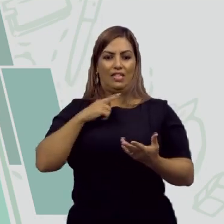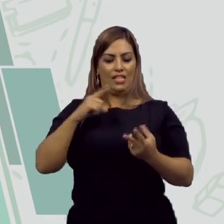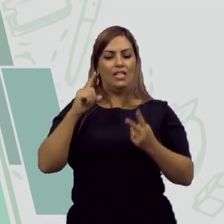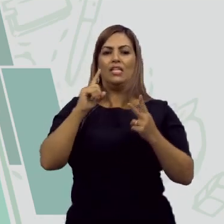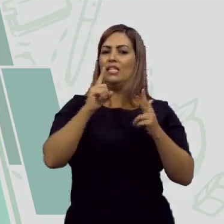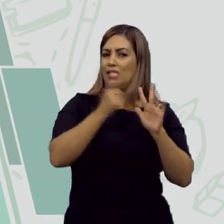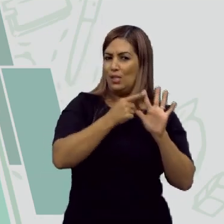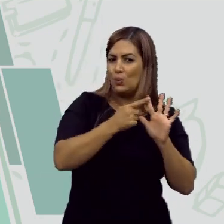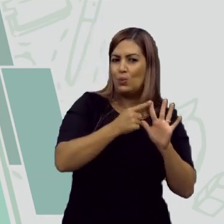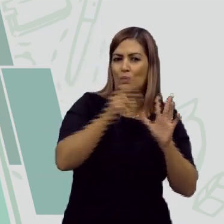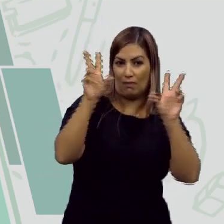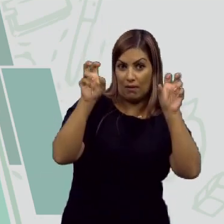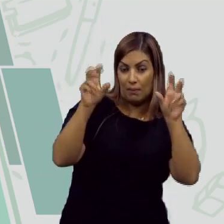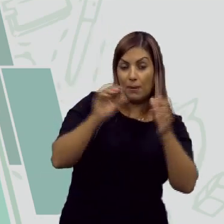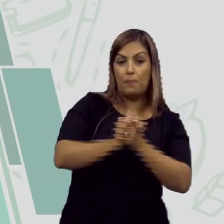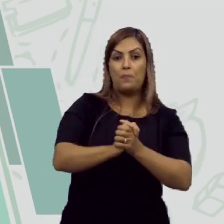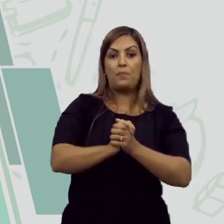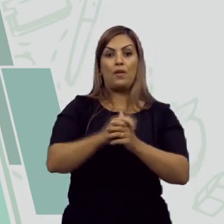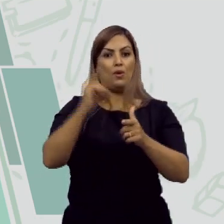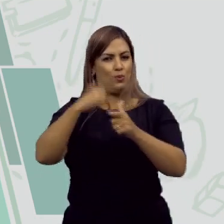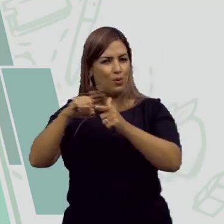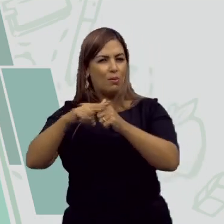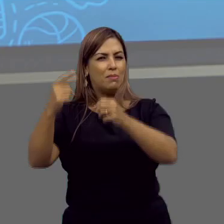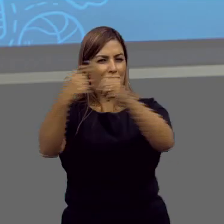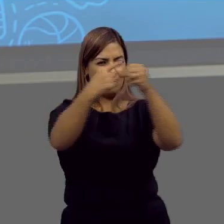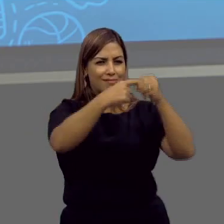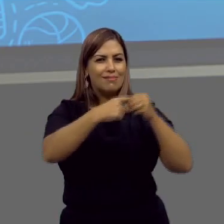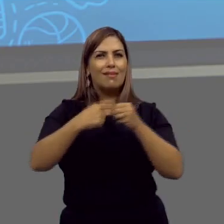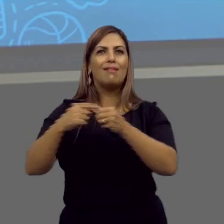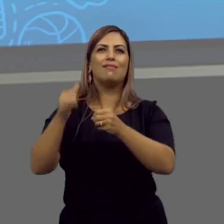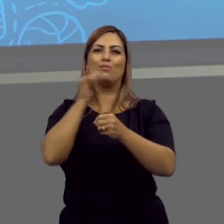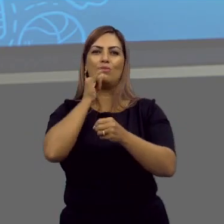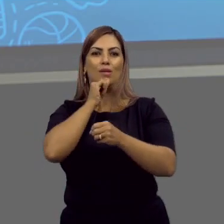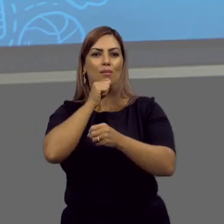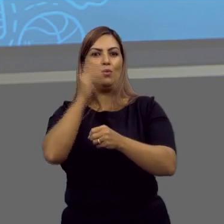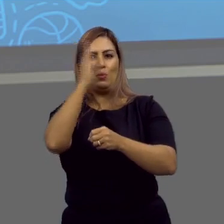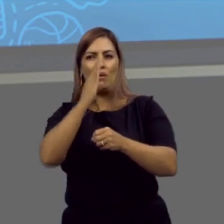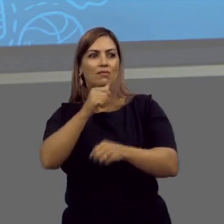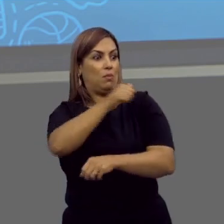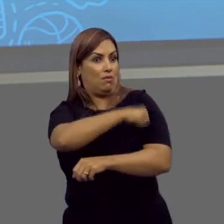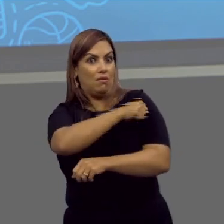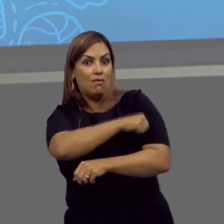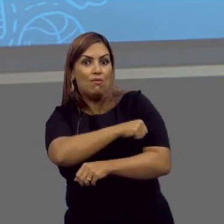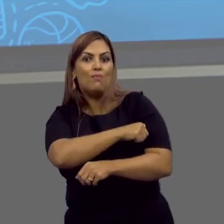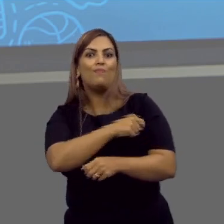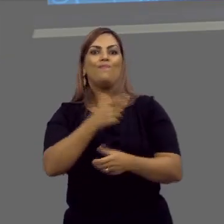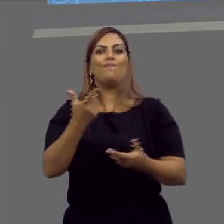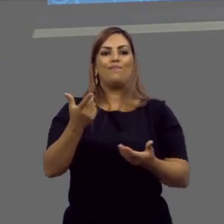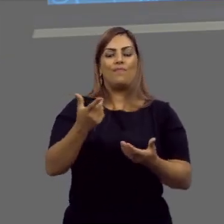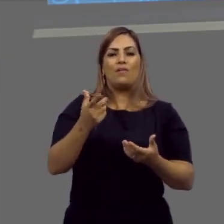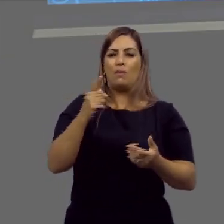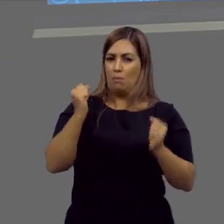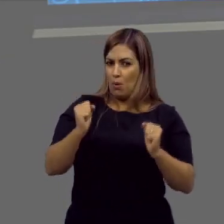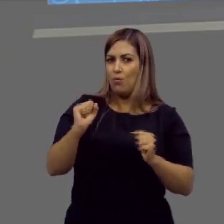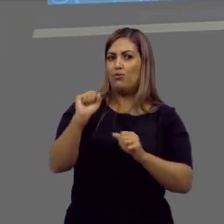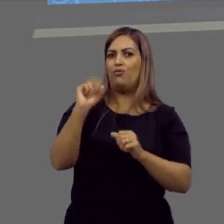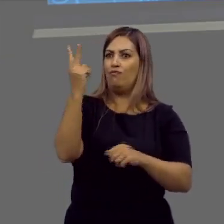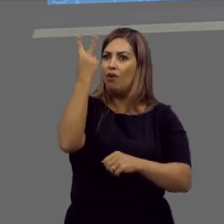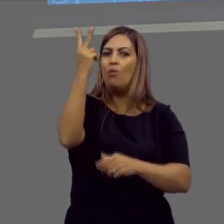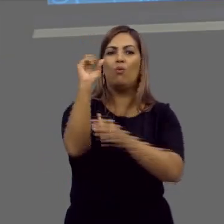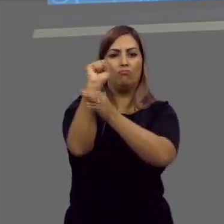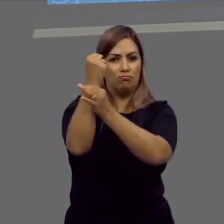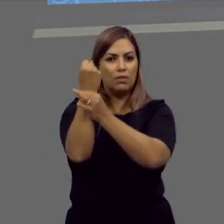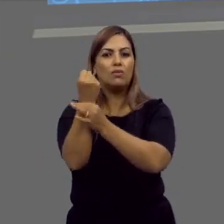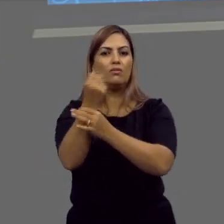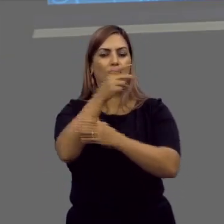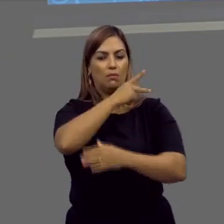efeitos da violência urbana no Brasil. A gente está tendo problemas recorrentes, por exemplo, no Rio de Janeiro, não verdade? Você pode valorizar a segurança